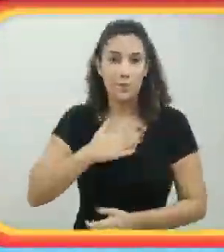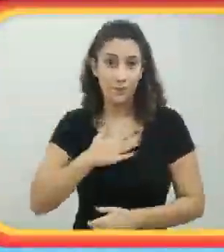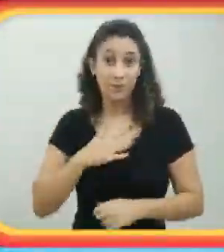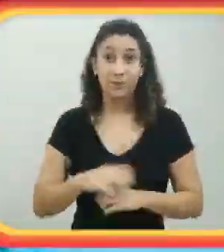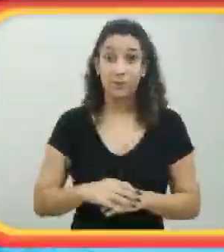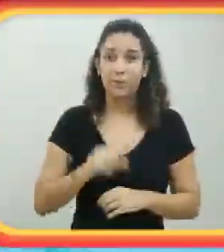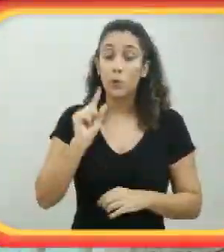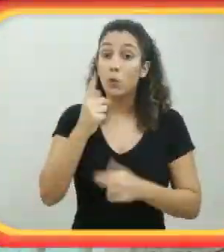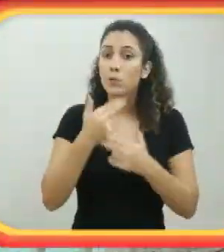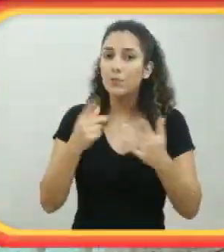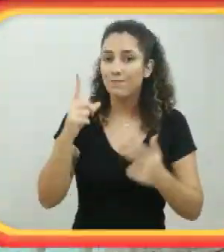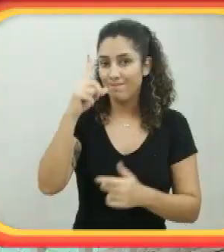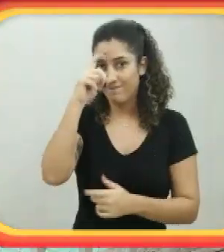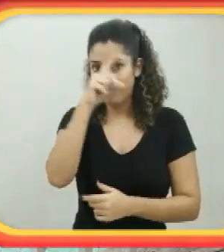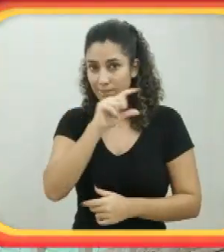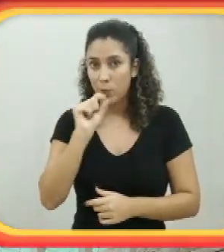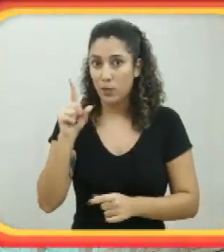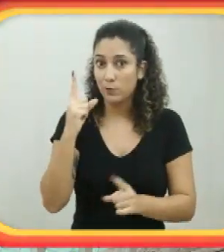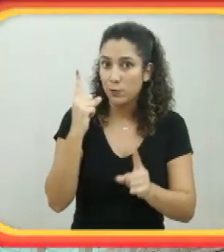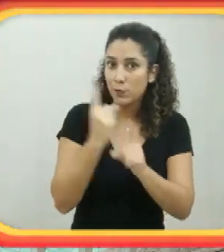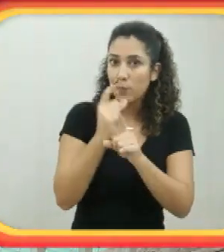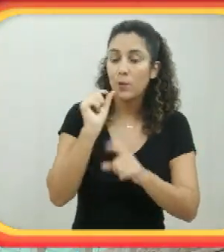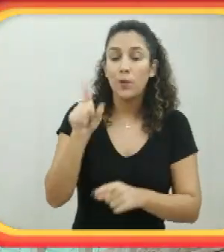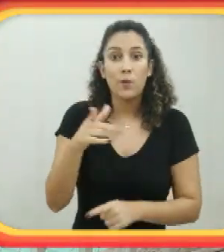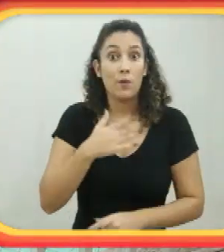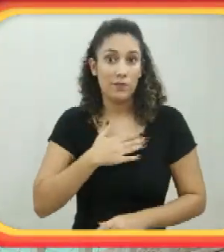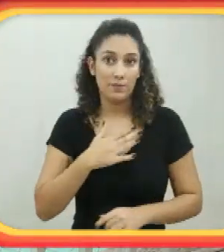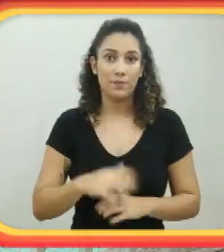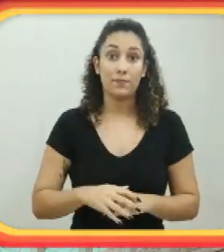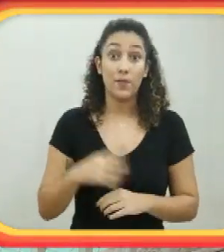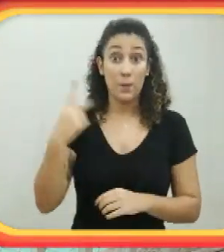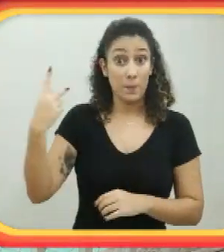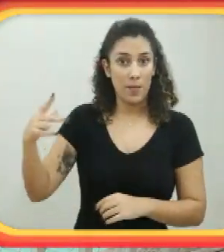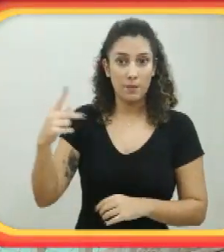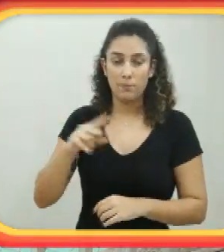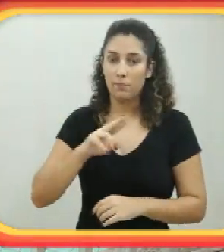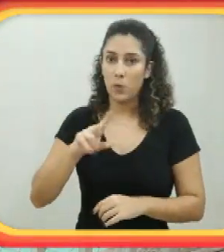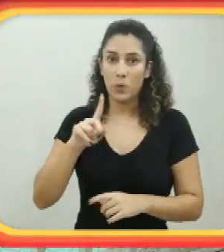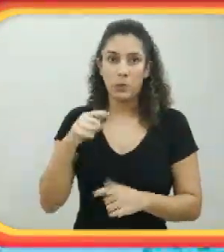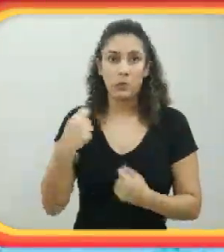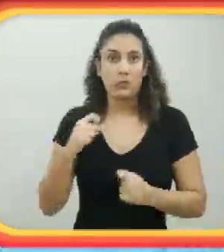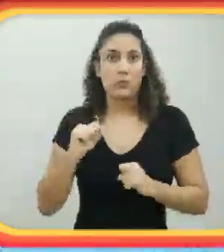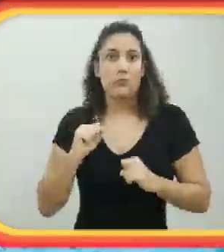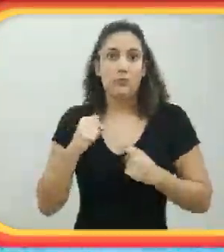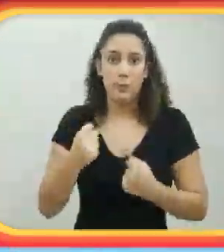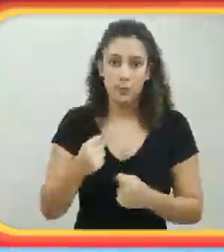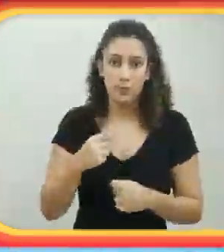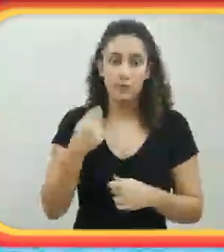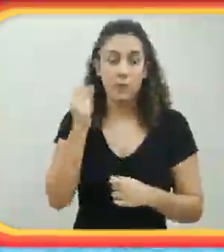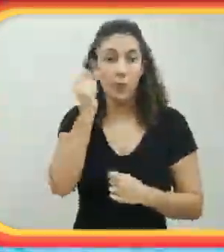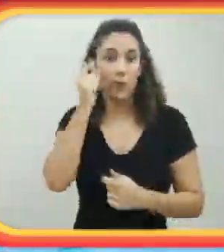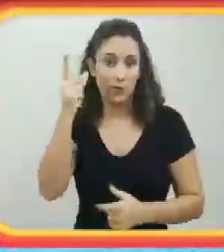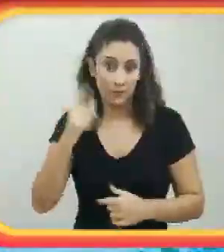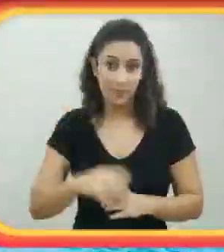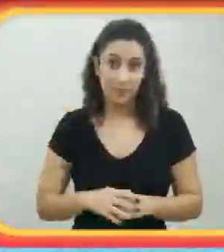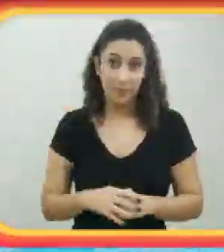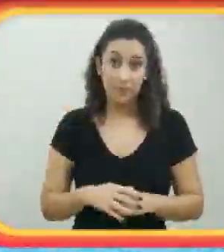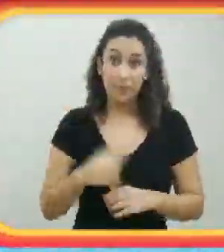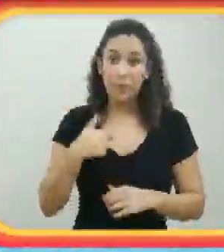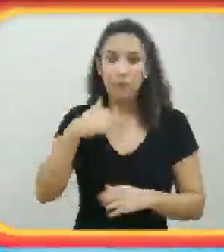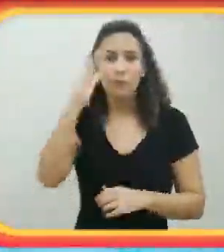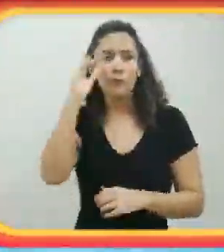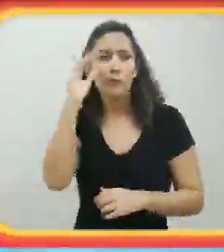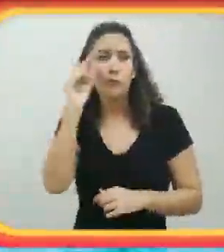dele numa coisa que ele realmente gosta. E é uma coisa difícil na vida você descobrir aquilo que você gosta. Para ele não é menor